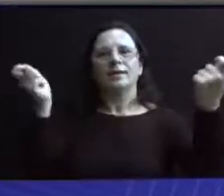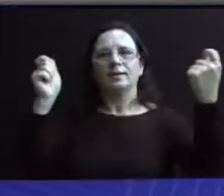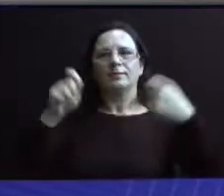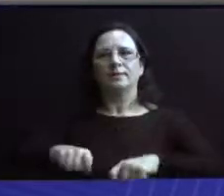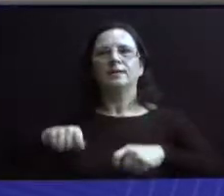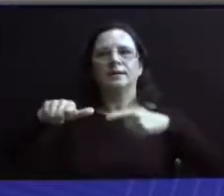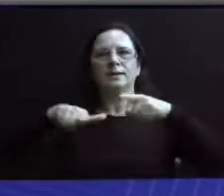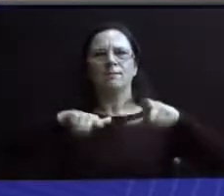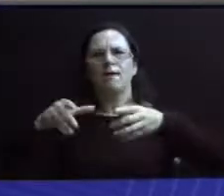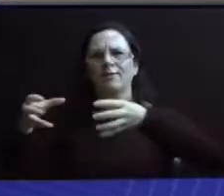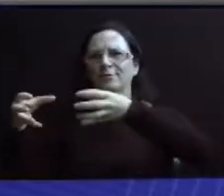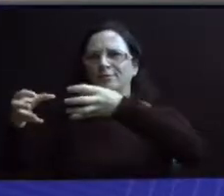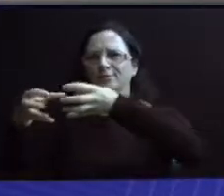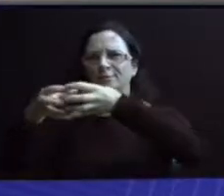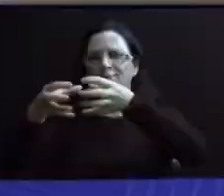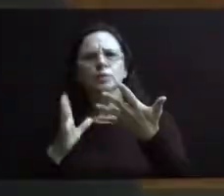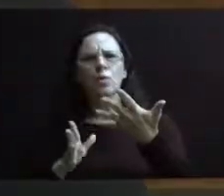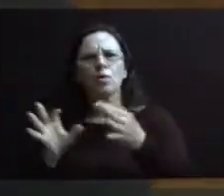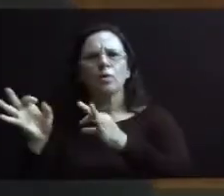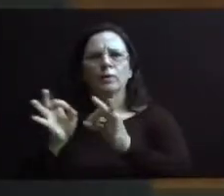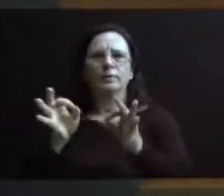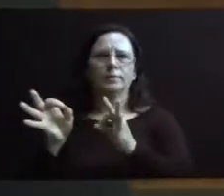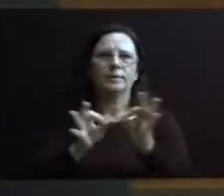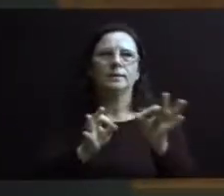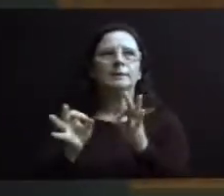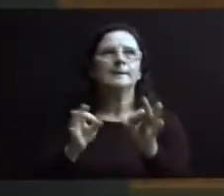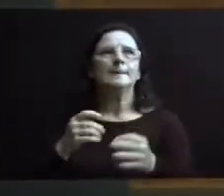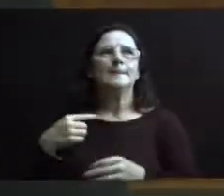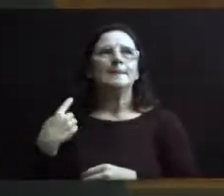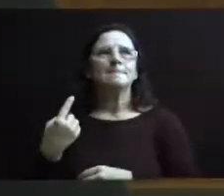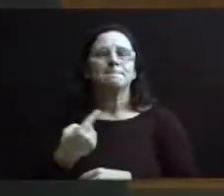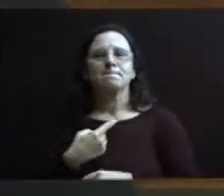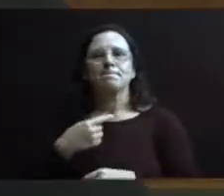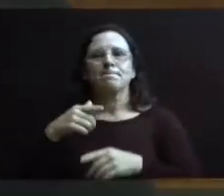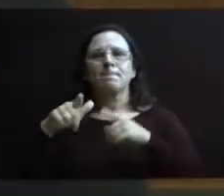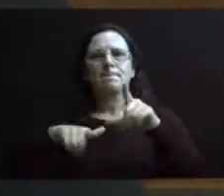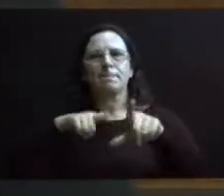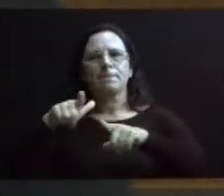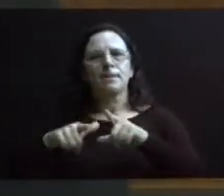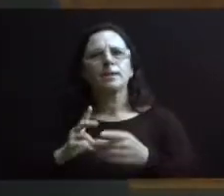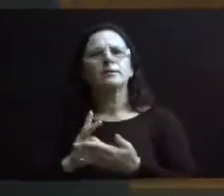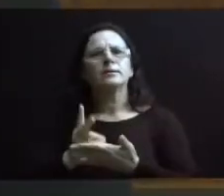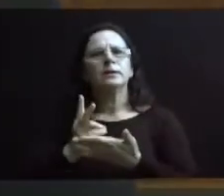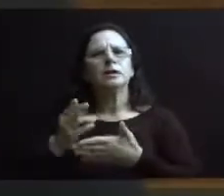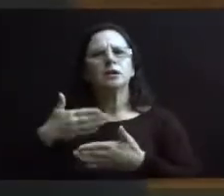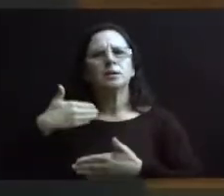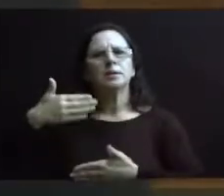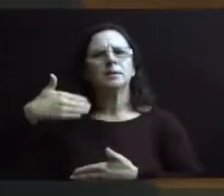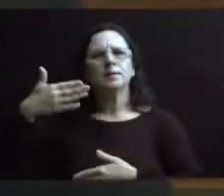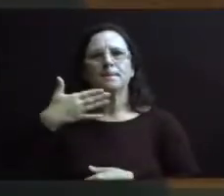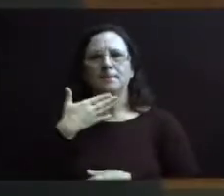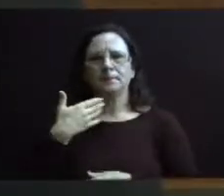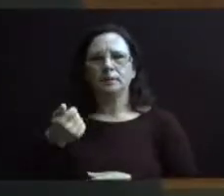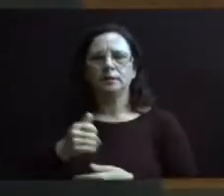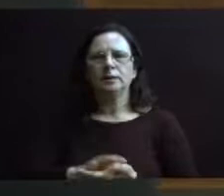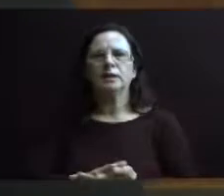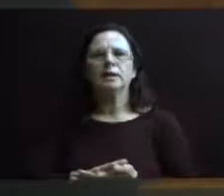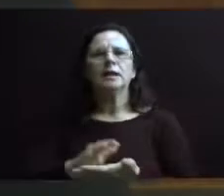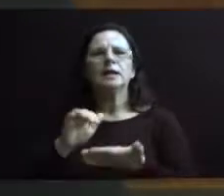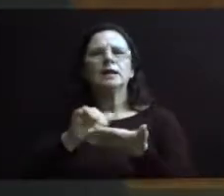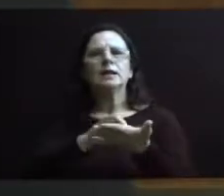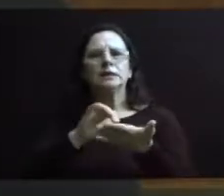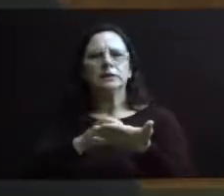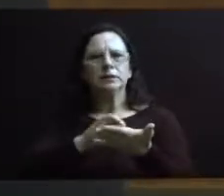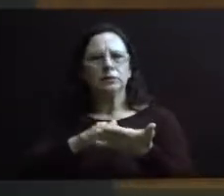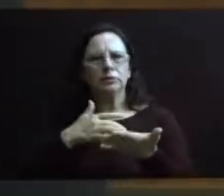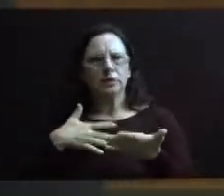pontos a serem ajustados, mas nós trabalhamos para que isso aconteça diariamente. A Secretaria de Saúde está sempre à disposição